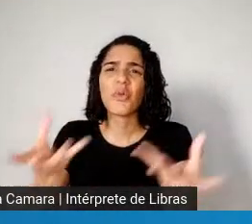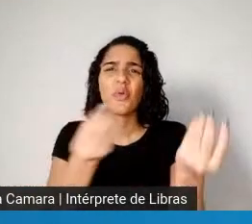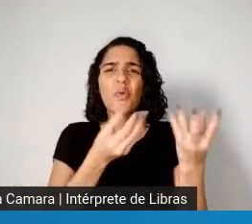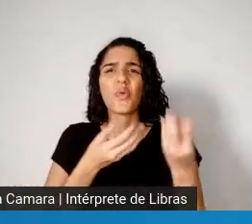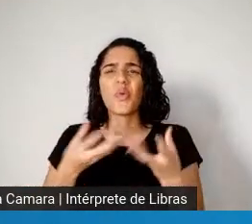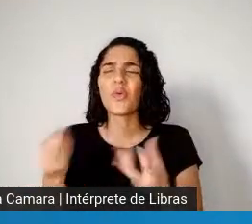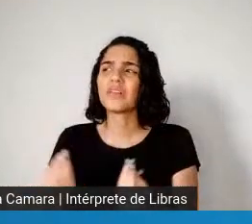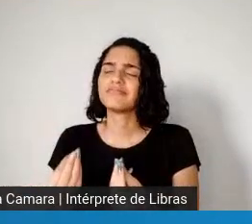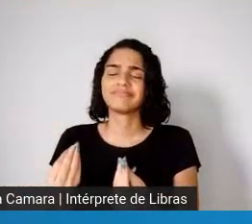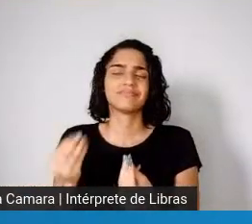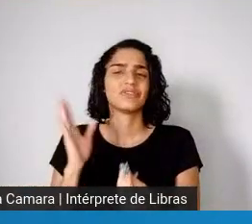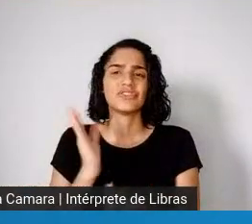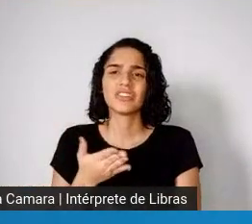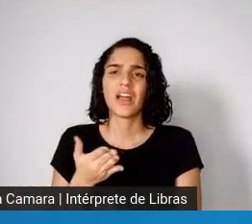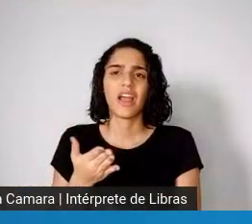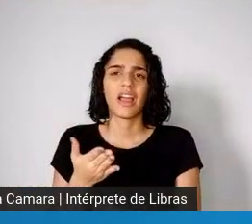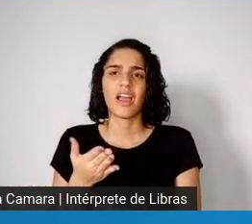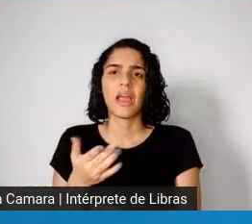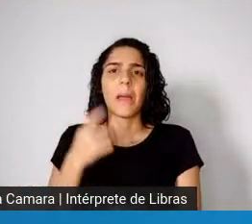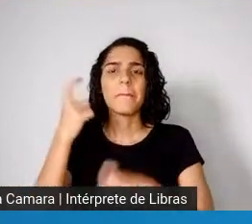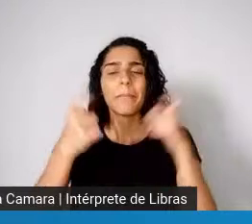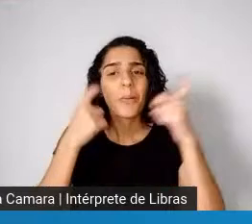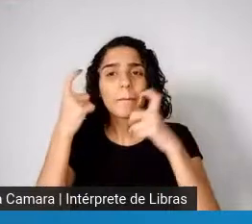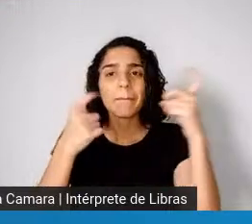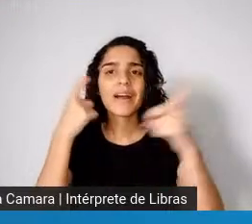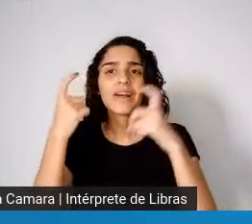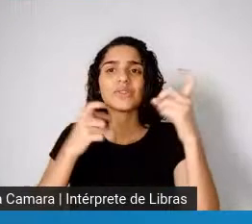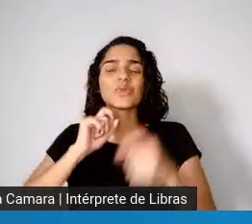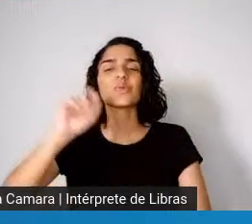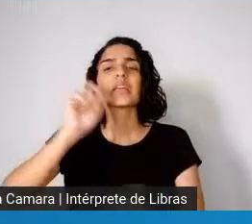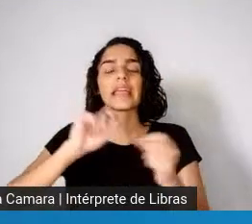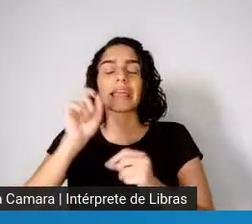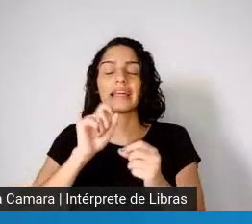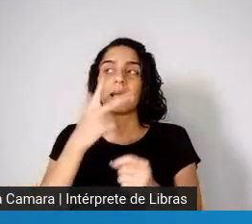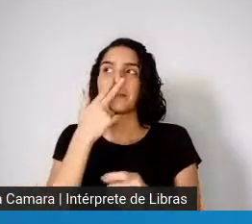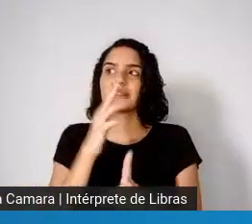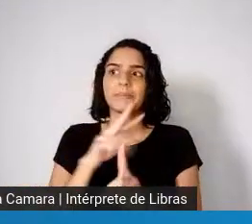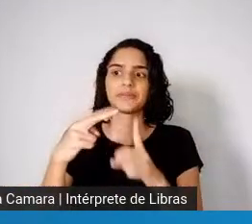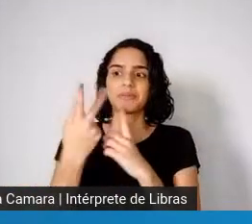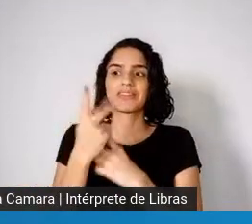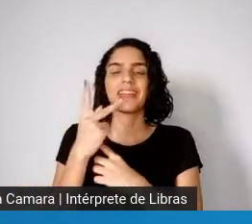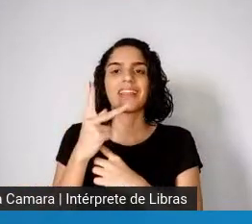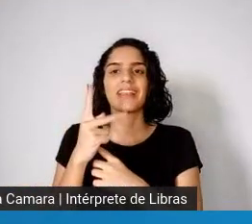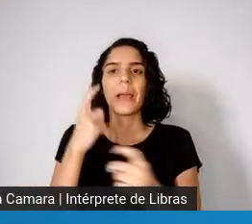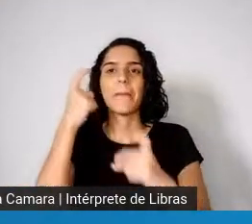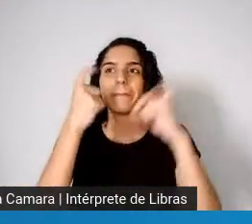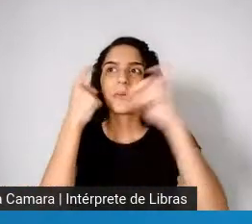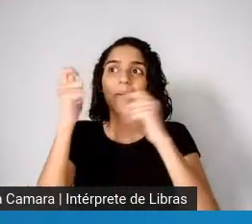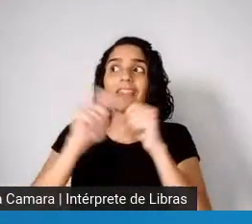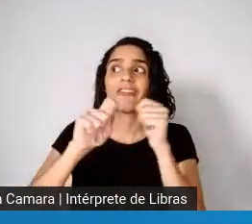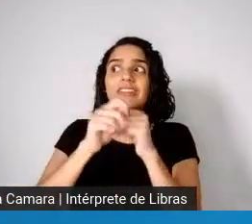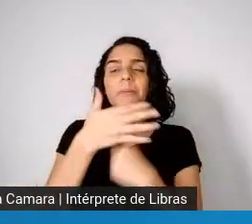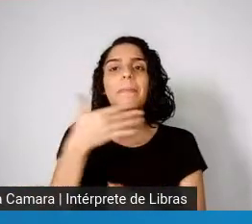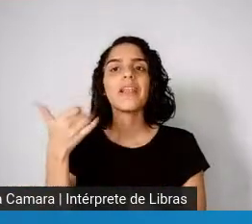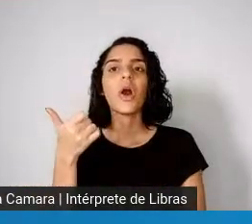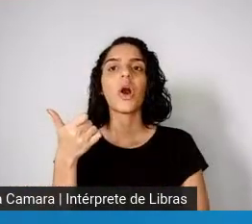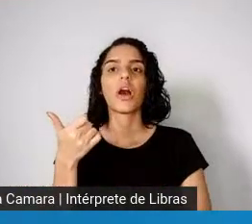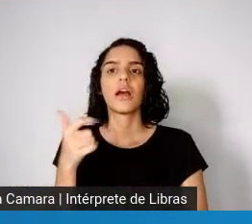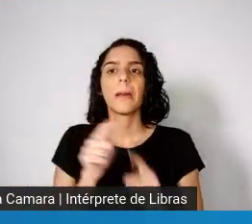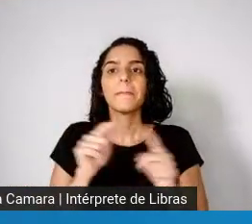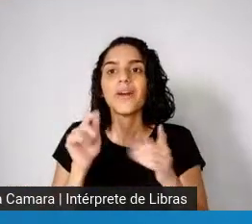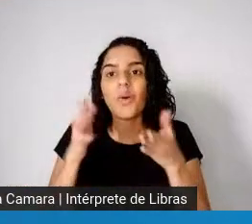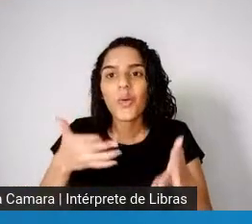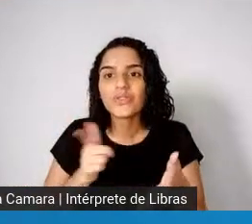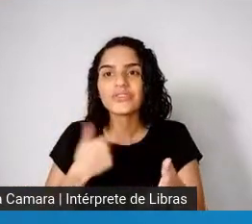nível, preocupados em fazer dentro da visão deles o melhor que lhes cabiam. O que nós estamos vendo nisso é